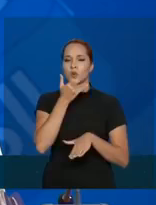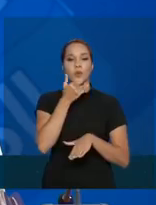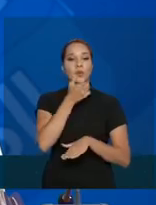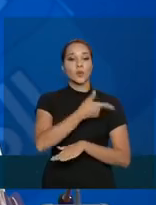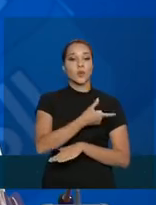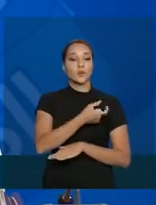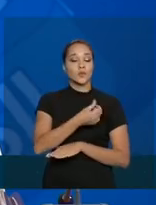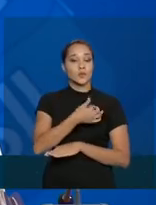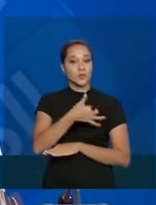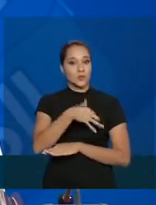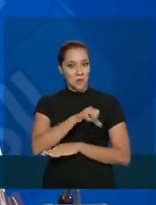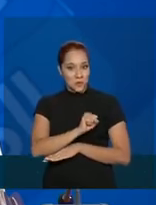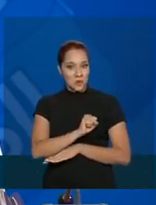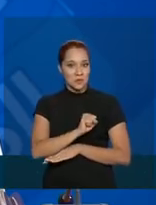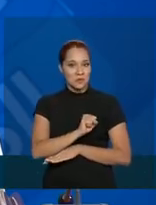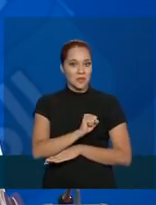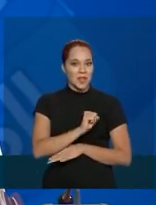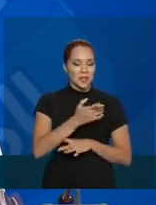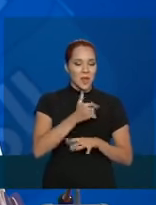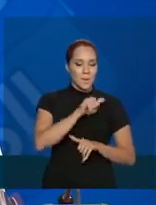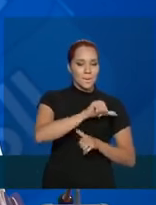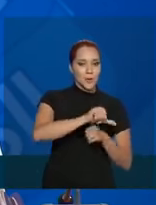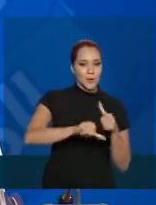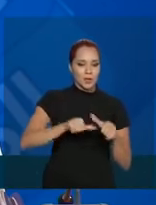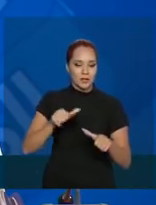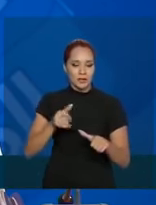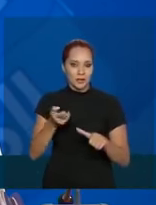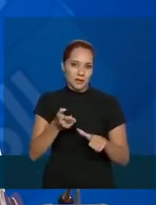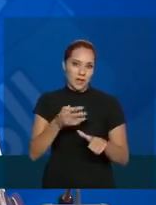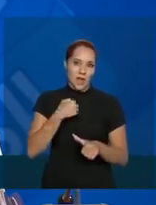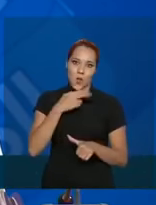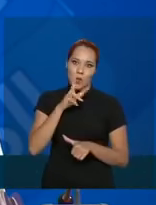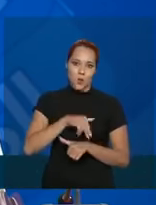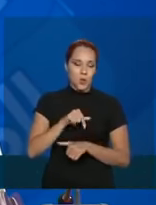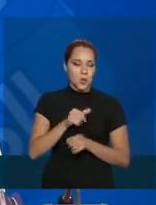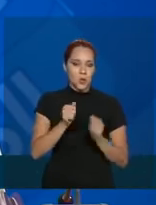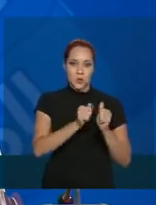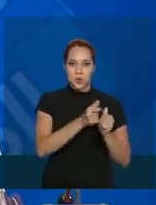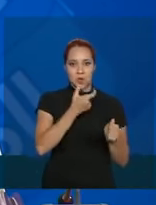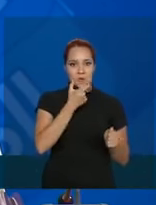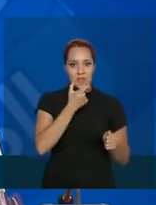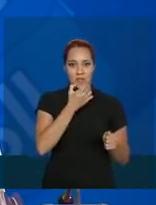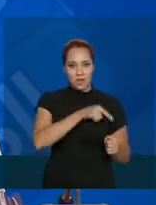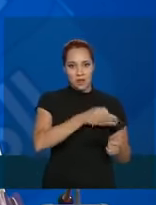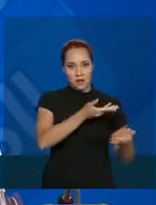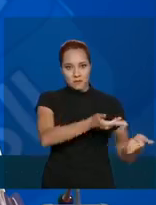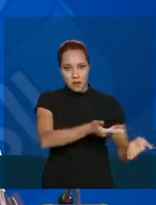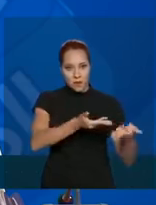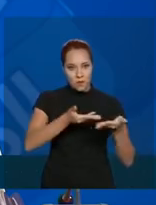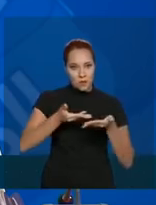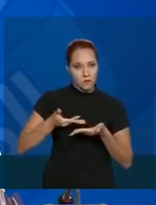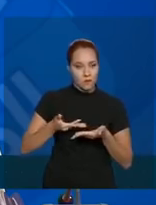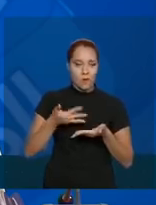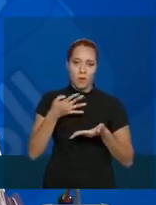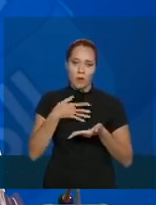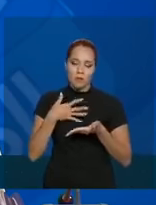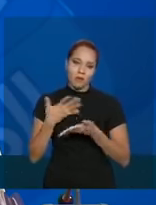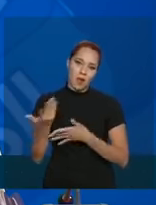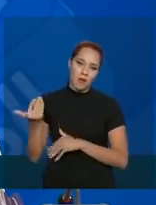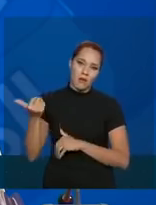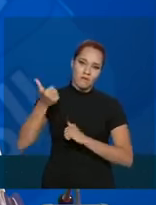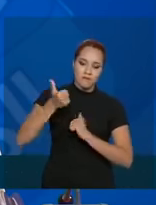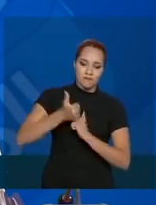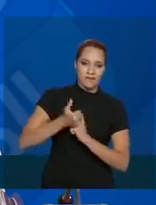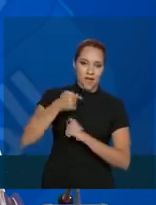desculpa, 2018, na transição, nunca tinha estado com o ministro Mandetta, recebi o convite para ocupar essa função,